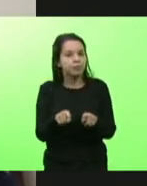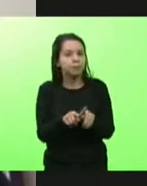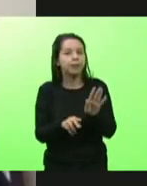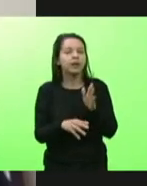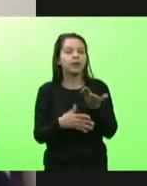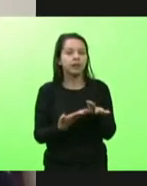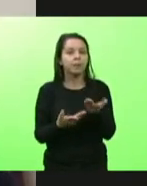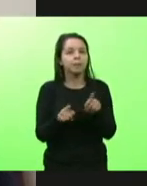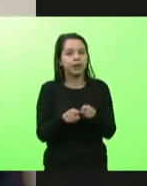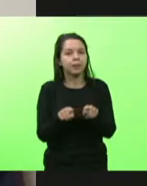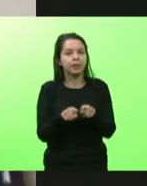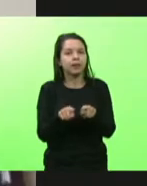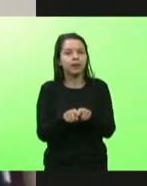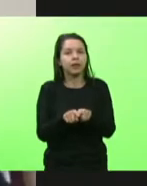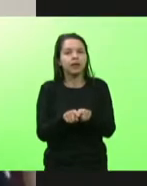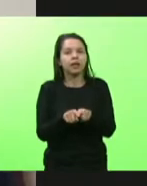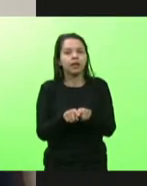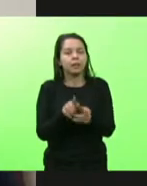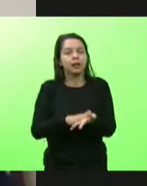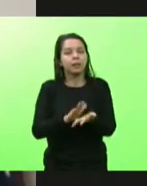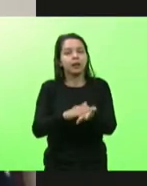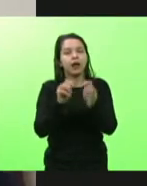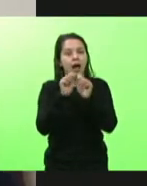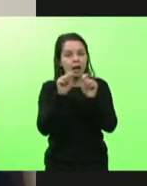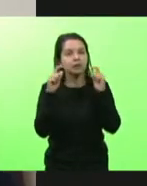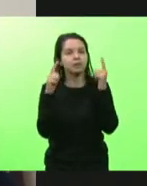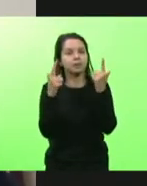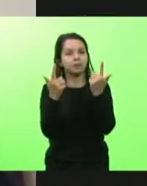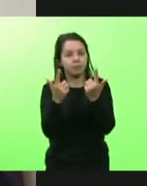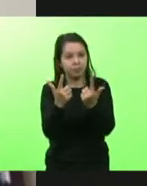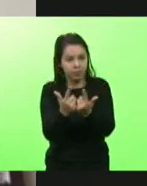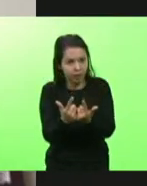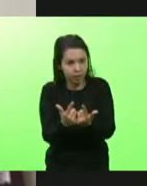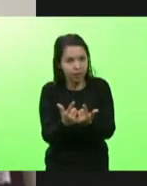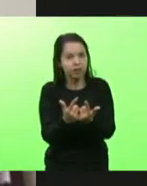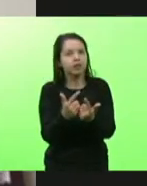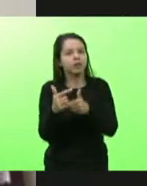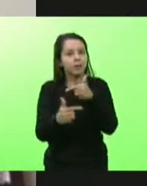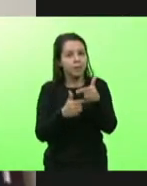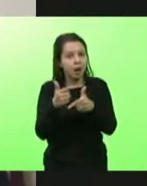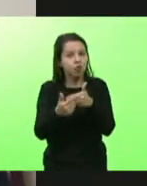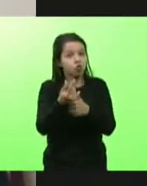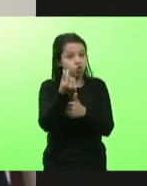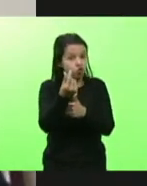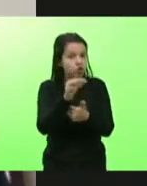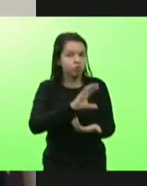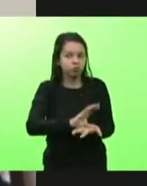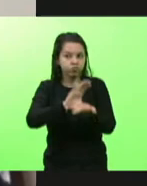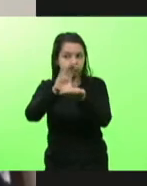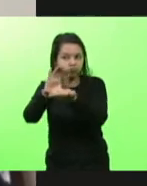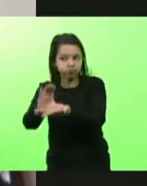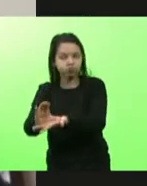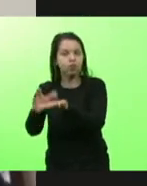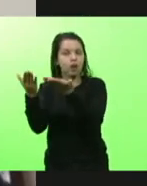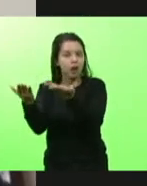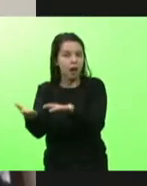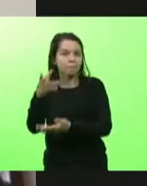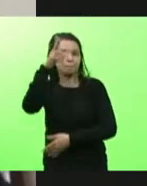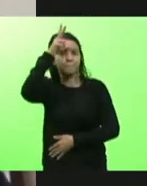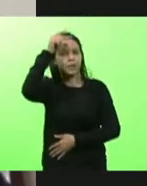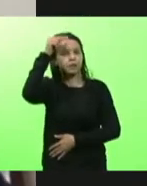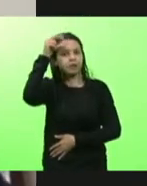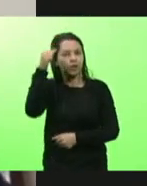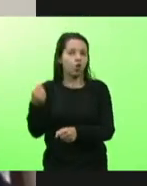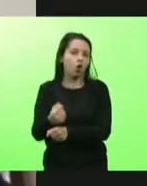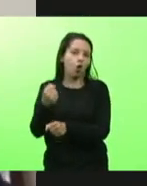Assembleia, que permite que esses recursos cheguem na mão dos nossos prefeitos e que realizam as obras